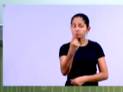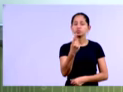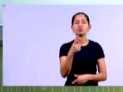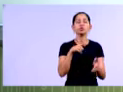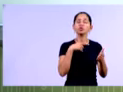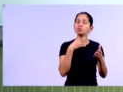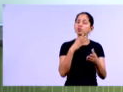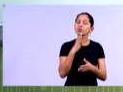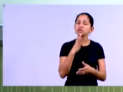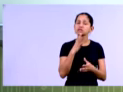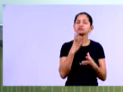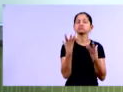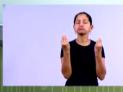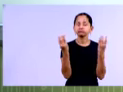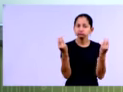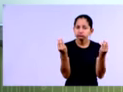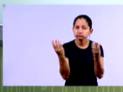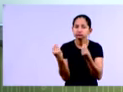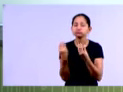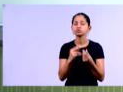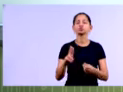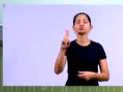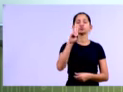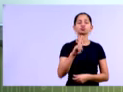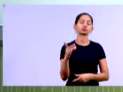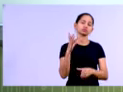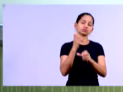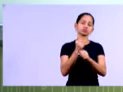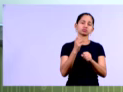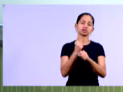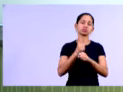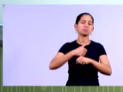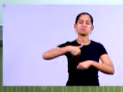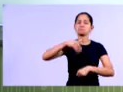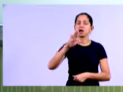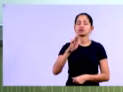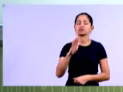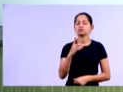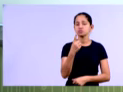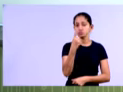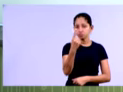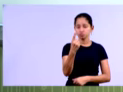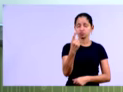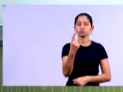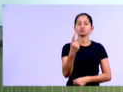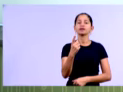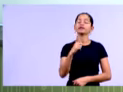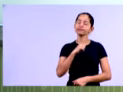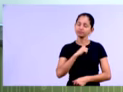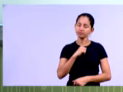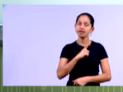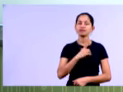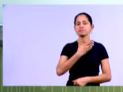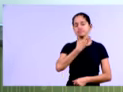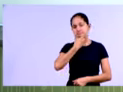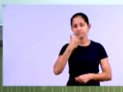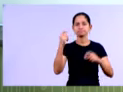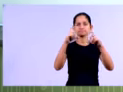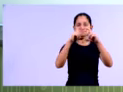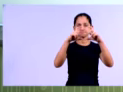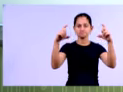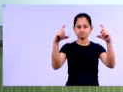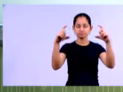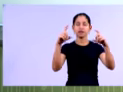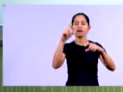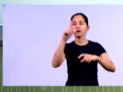estudados, né, e mais adotados pela contabilidade, tá? É o modelo de Kennet's, né, uma equação que vocês vão conhecer,